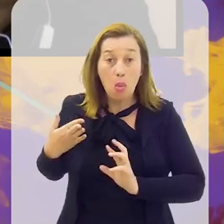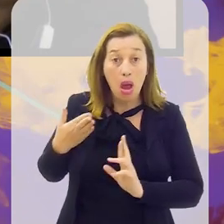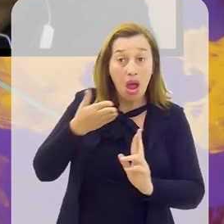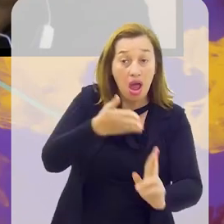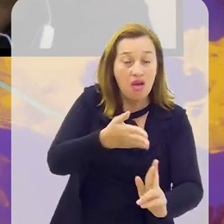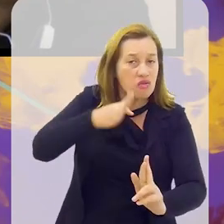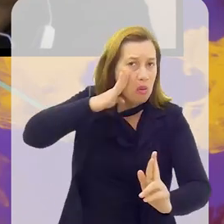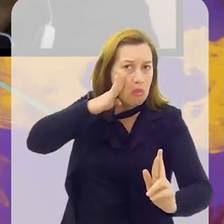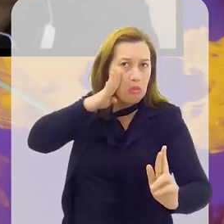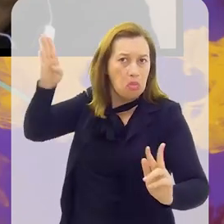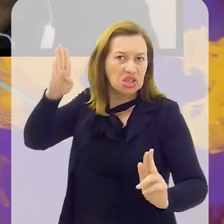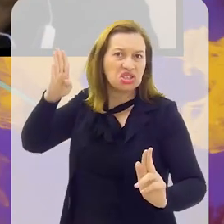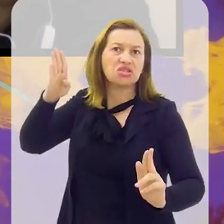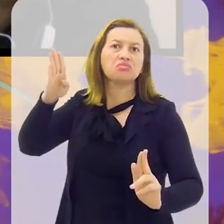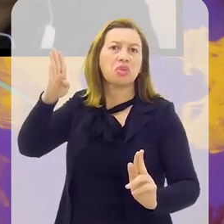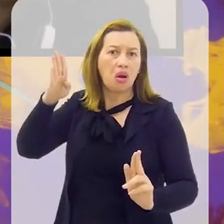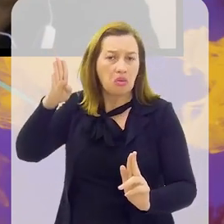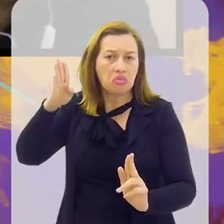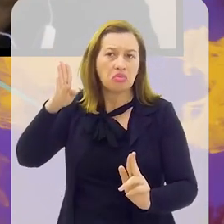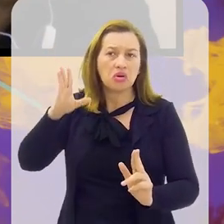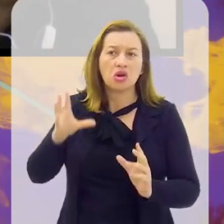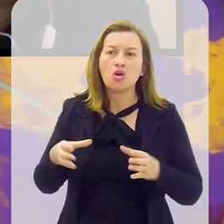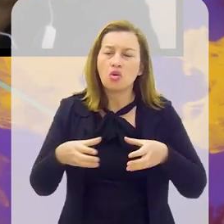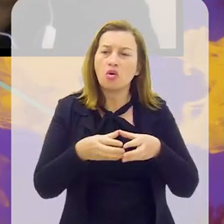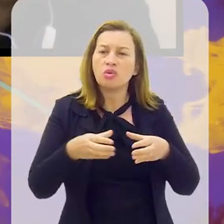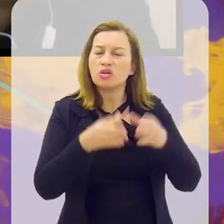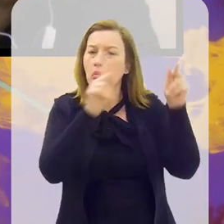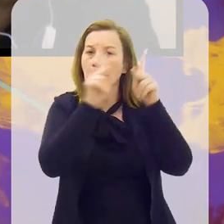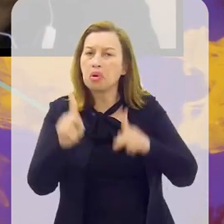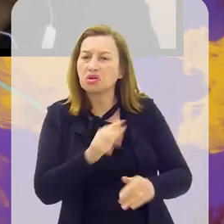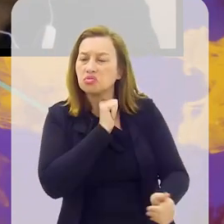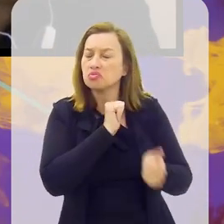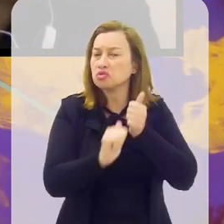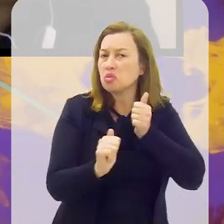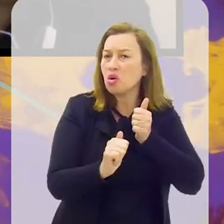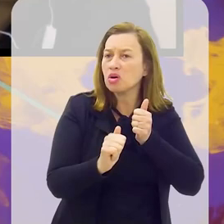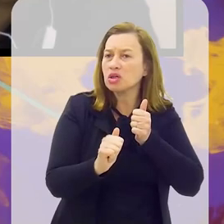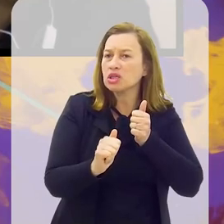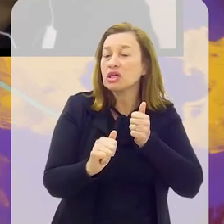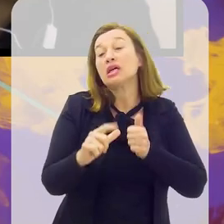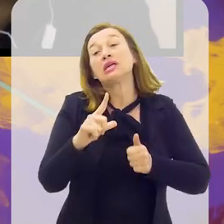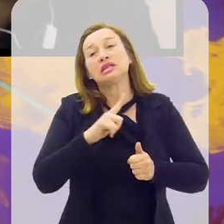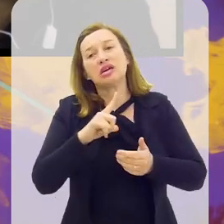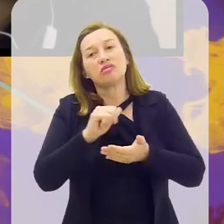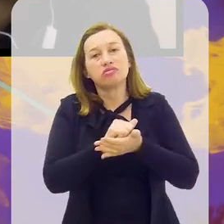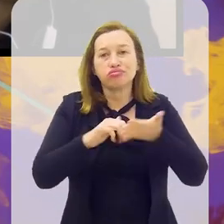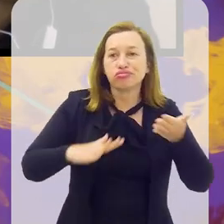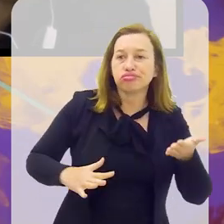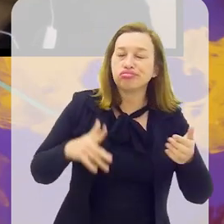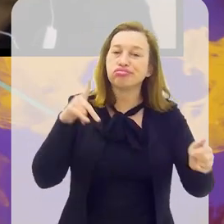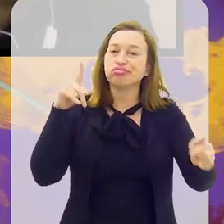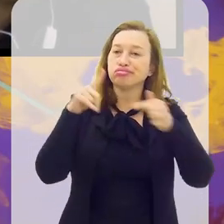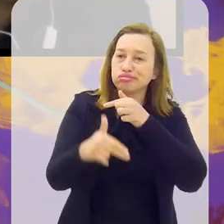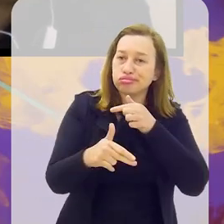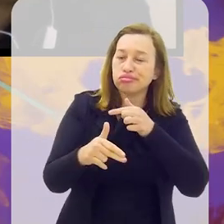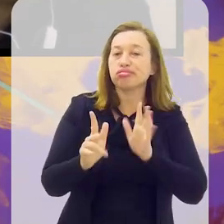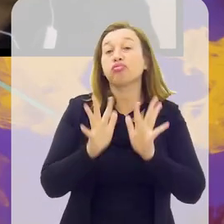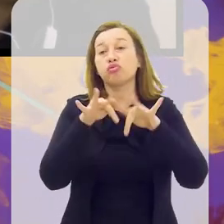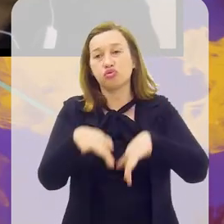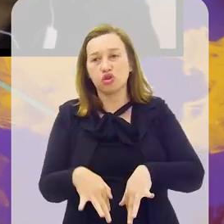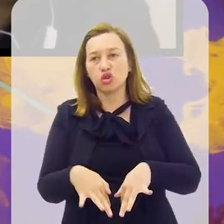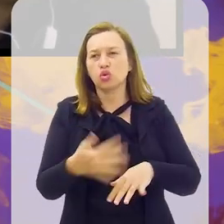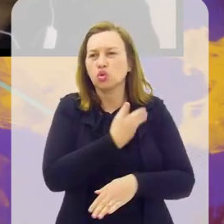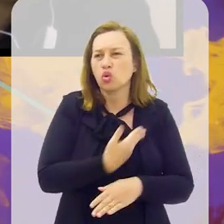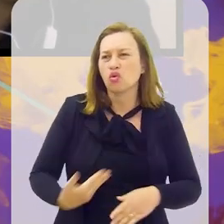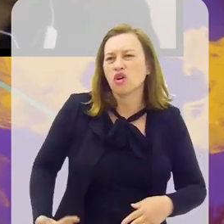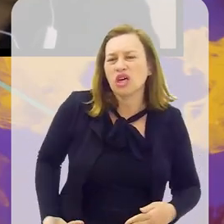uma referência principalmente por conta da Comissão Paz no Esporte. Mas que teve as atividades aí interrompidas